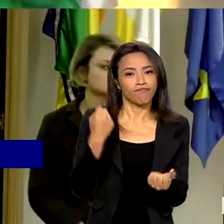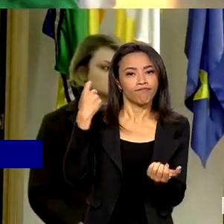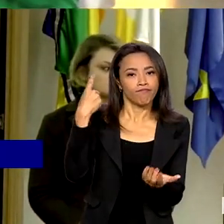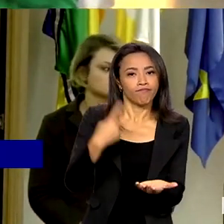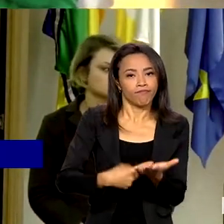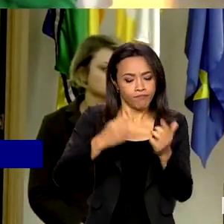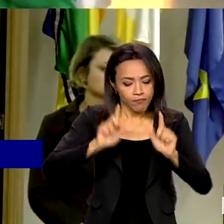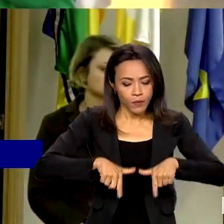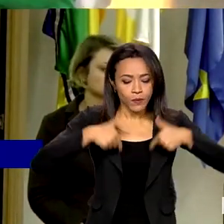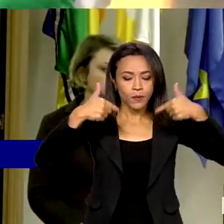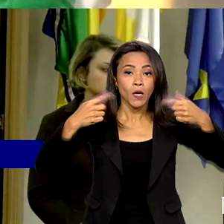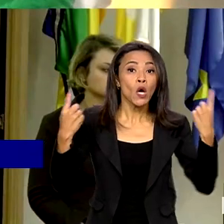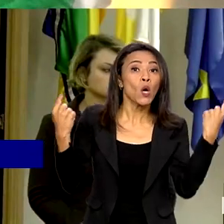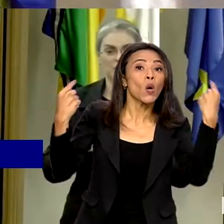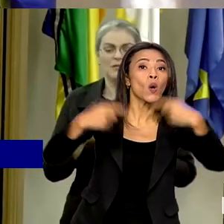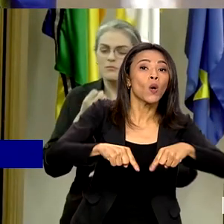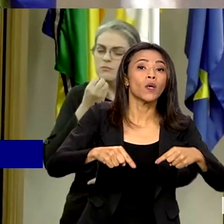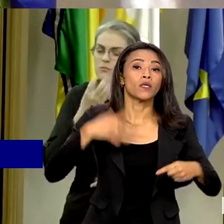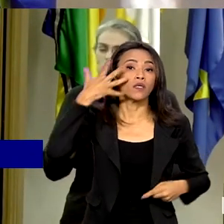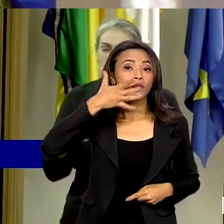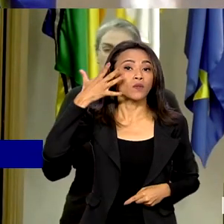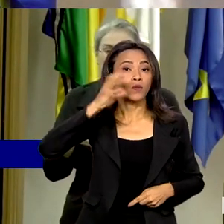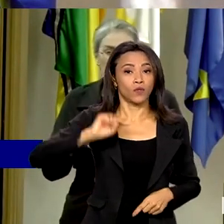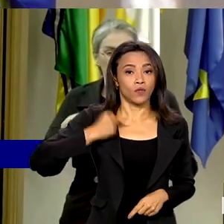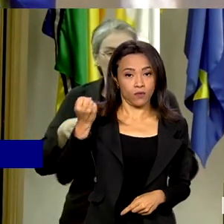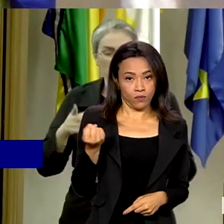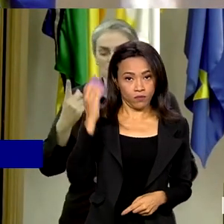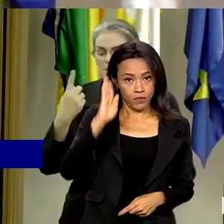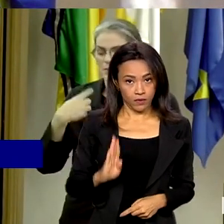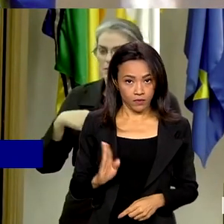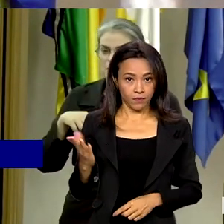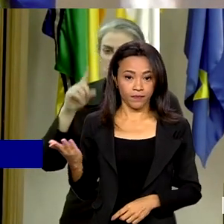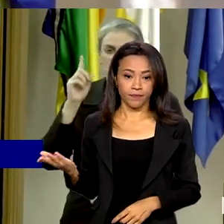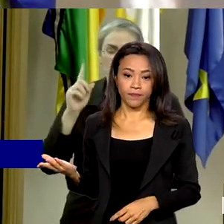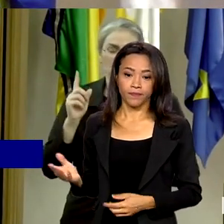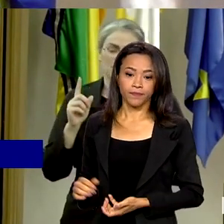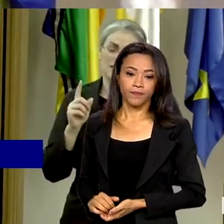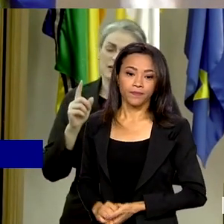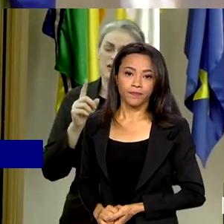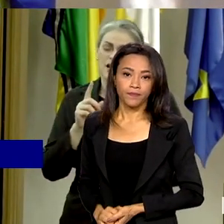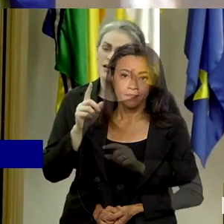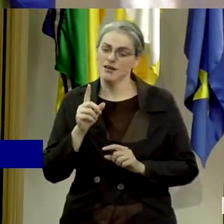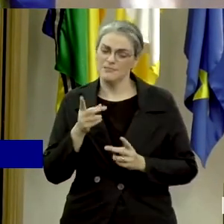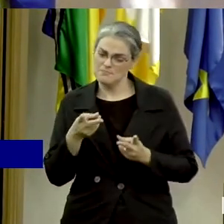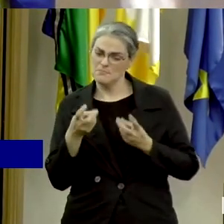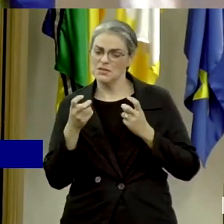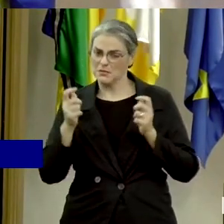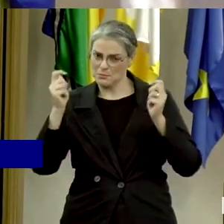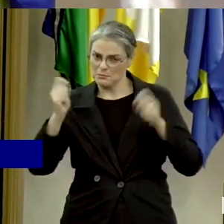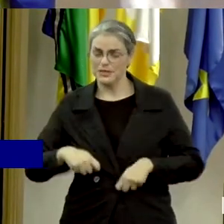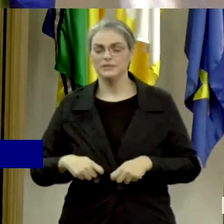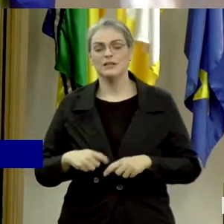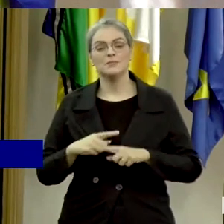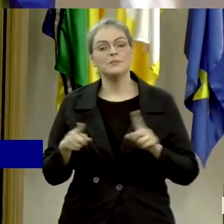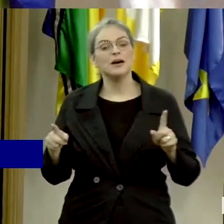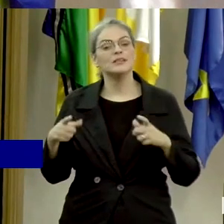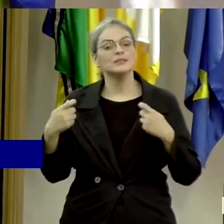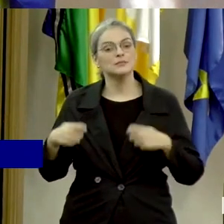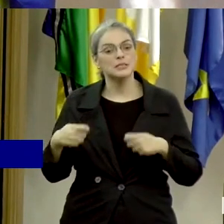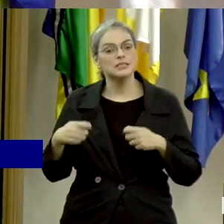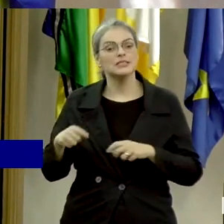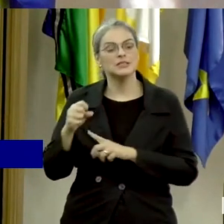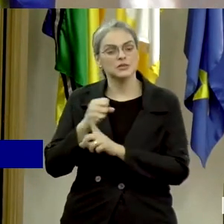dos discursos de ódio no Brasil. O desdobramento de sucesso do que esse grupo apresenta, melhor dizendo, depende desse engajamento da